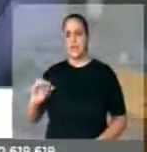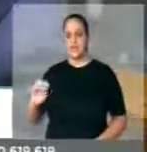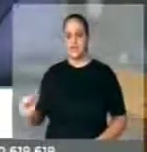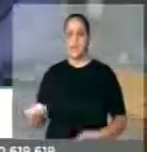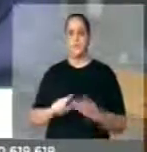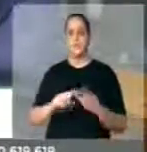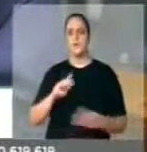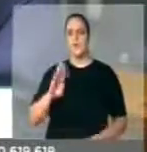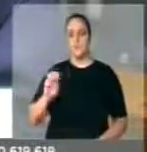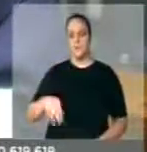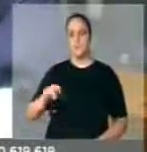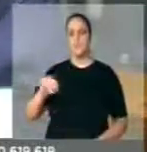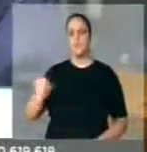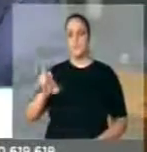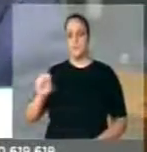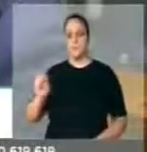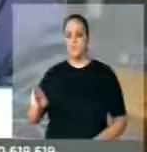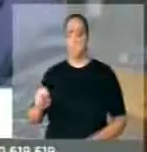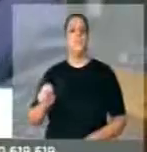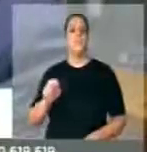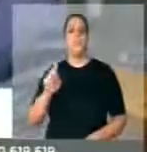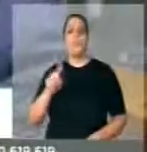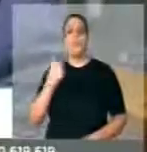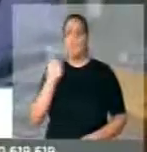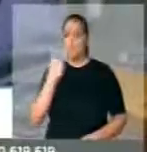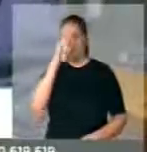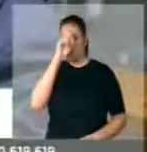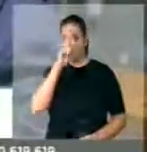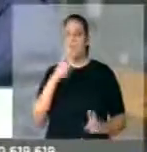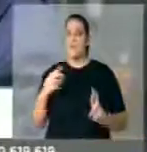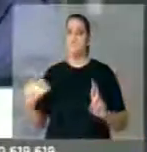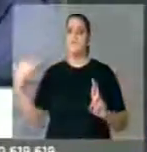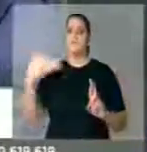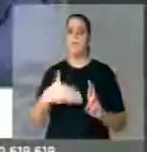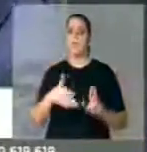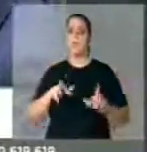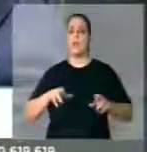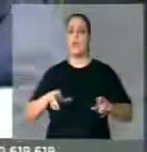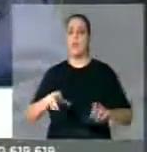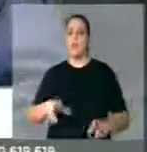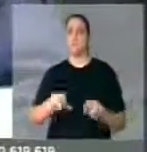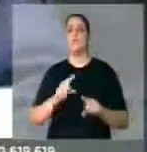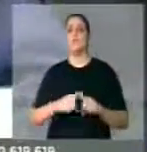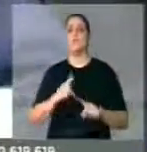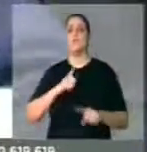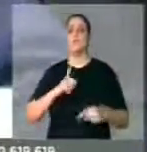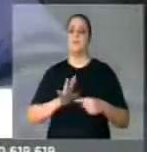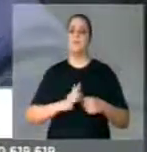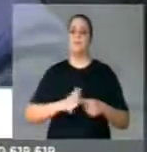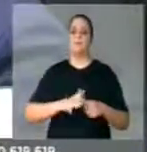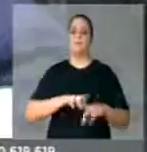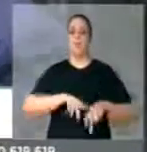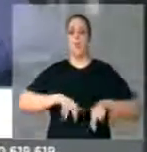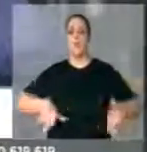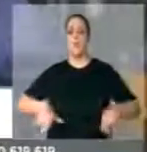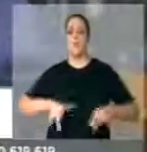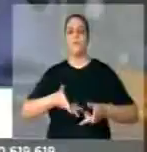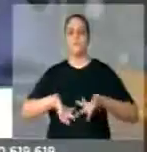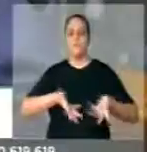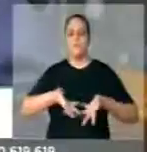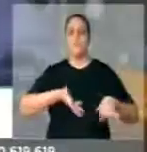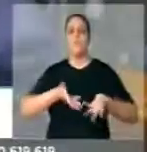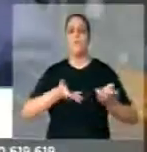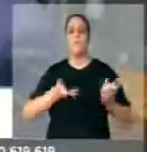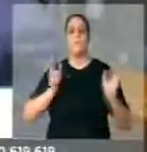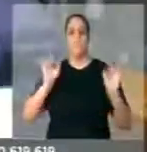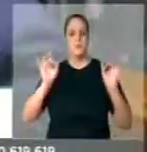e anunciando a referência de oncologia com a instalação do equipamento acelerador linear para Santa Casa de Ponta